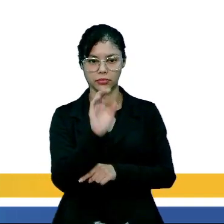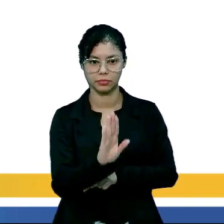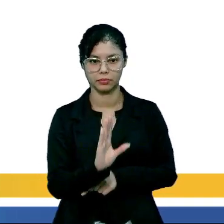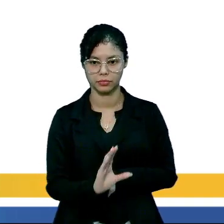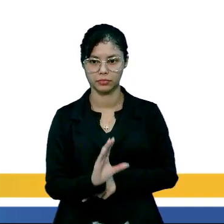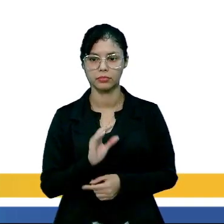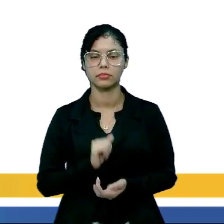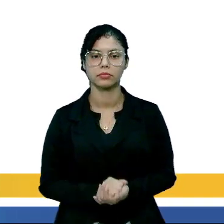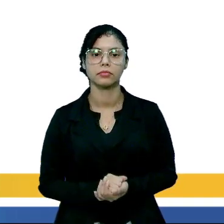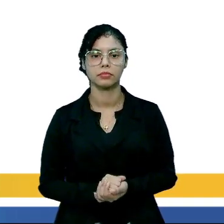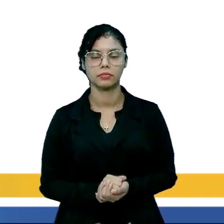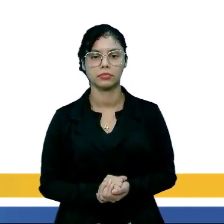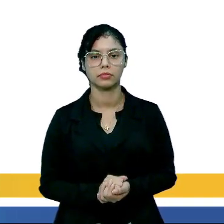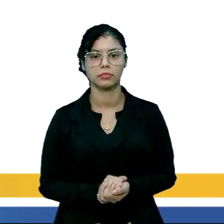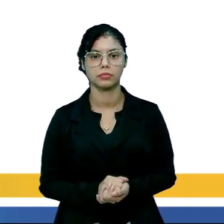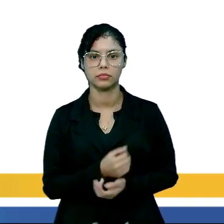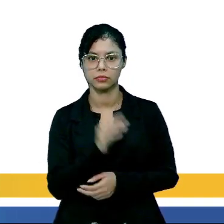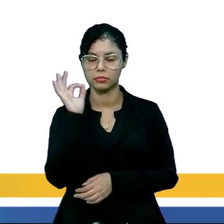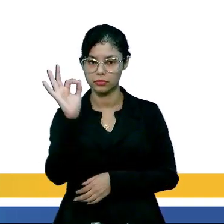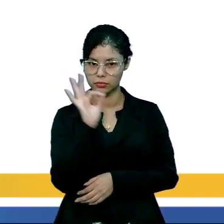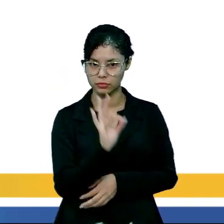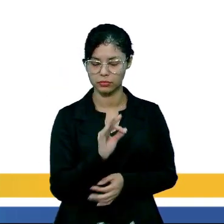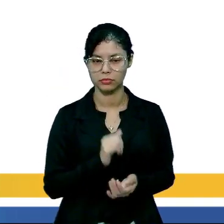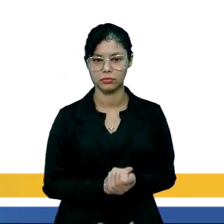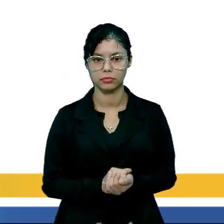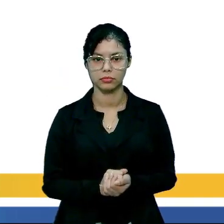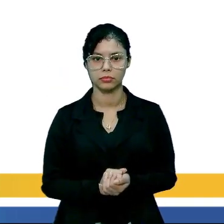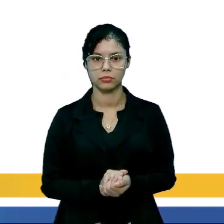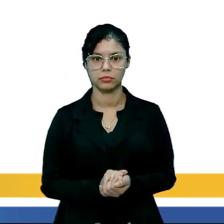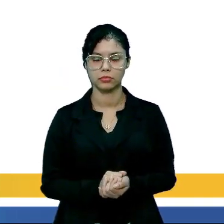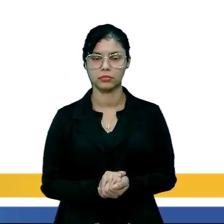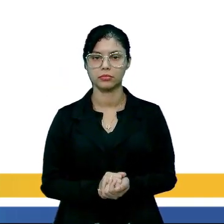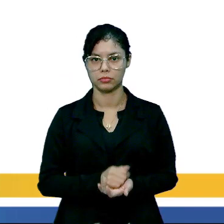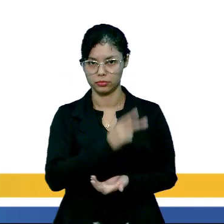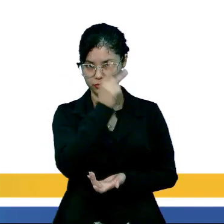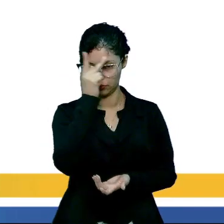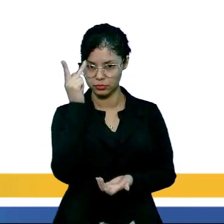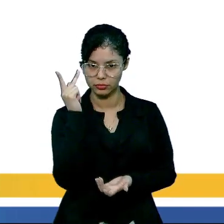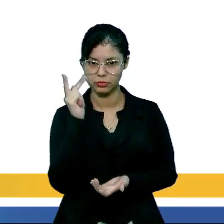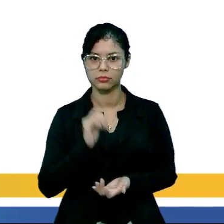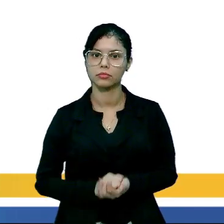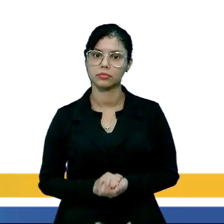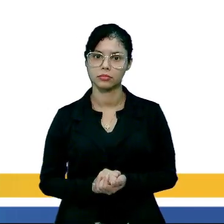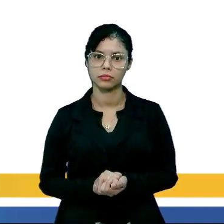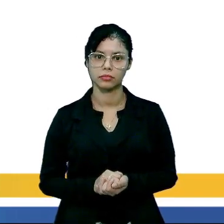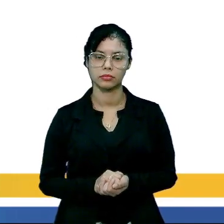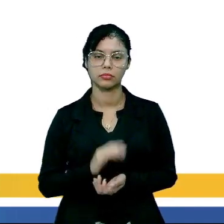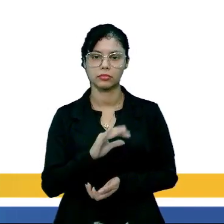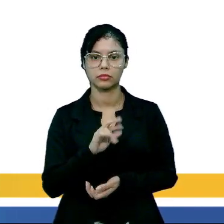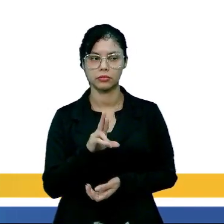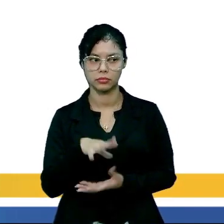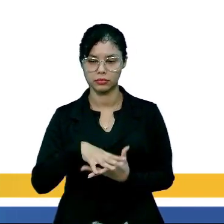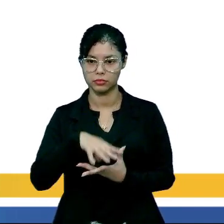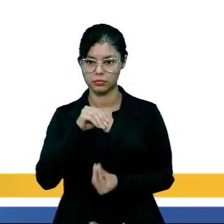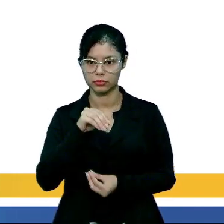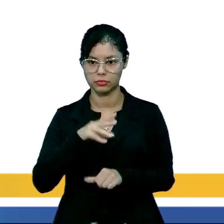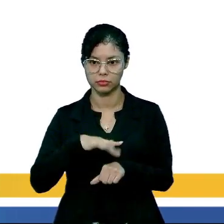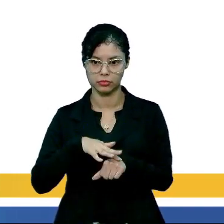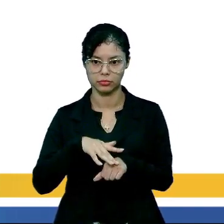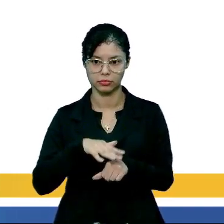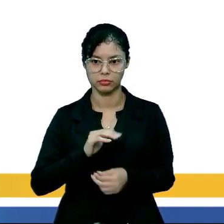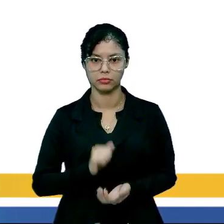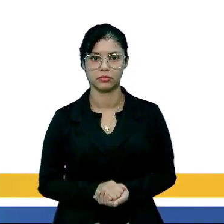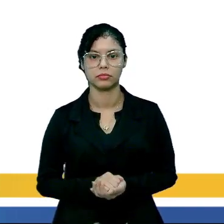e C, percentual de pacientes e probabilidade de curas.